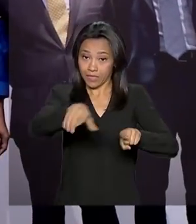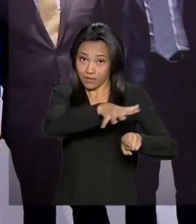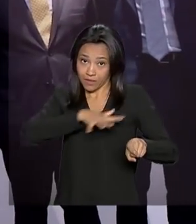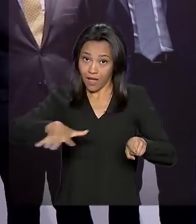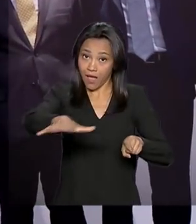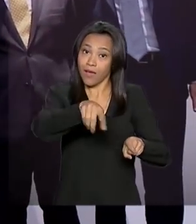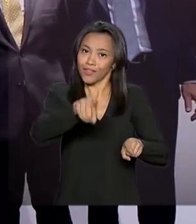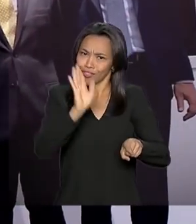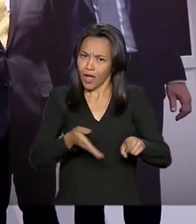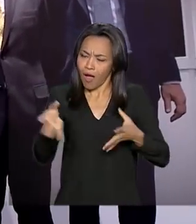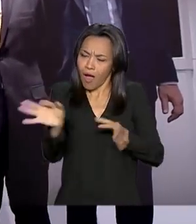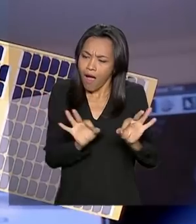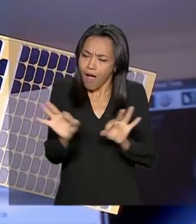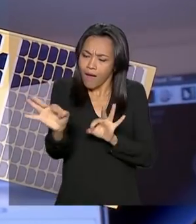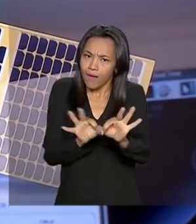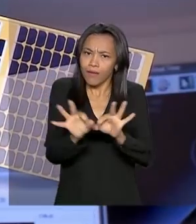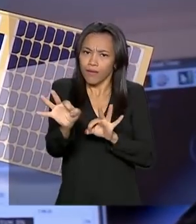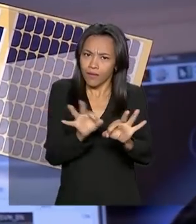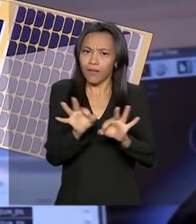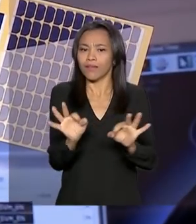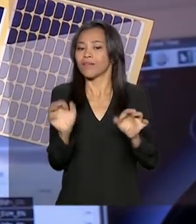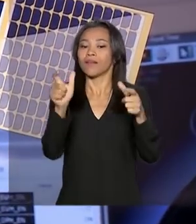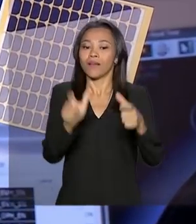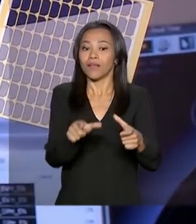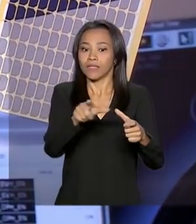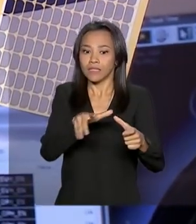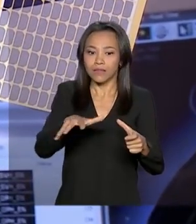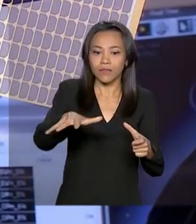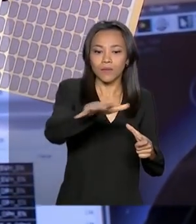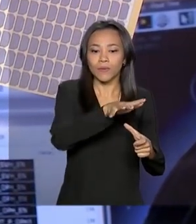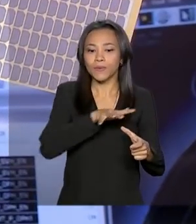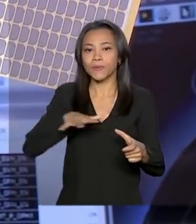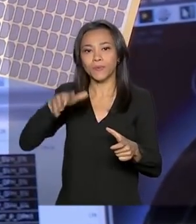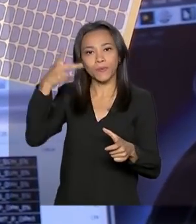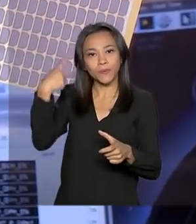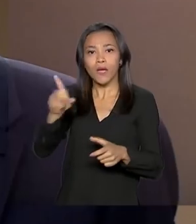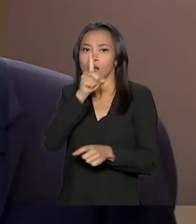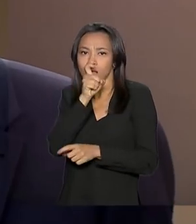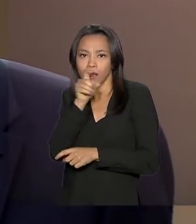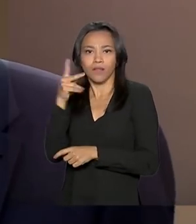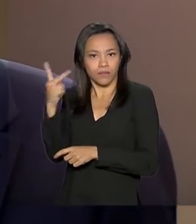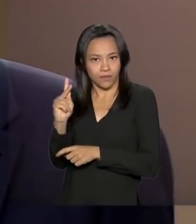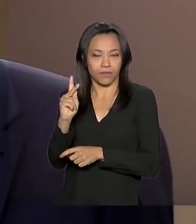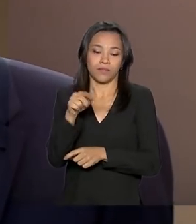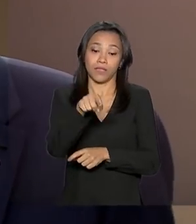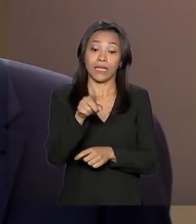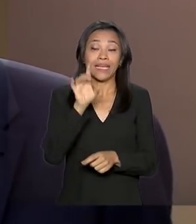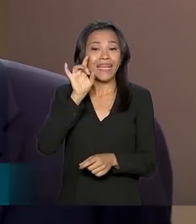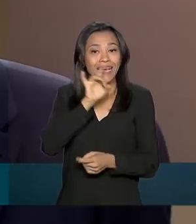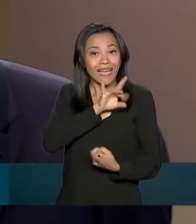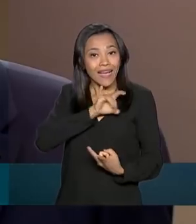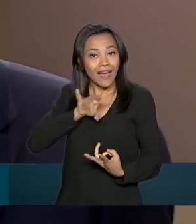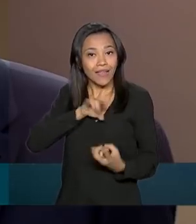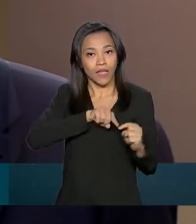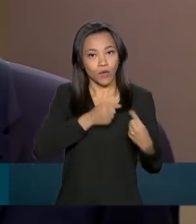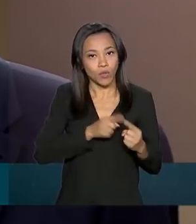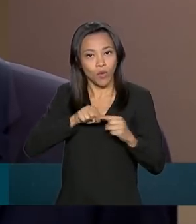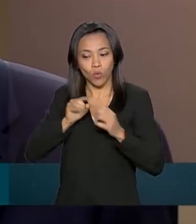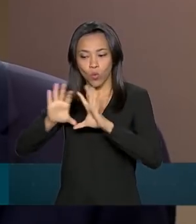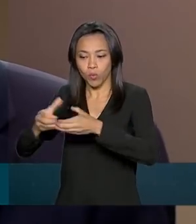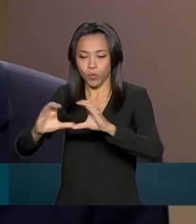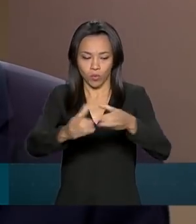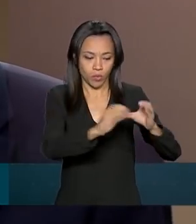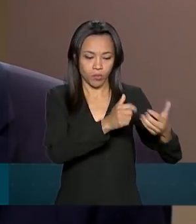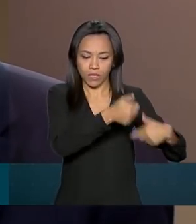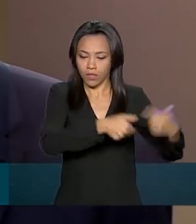começou a ser costurada no Centro de Tecnologia Avançada de Dubai. Em cada das reuniões se montou um grupo de trabalho,